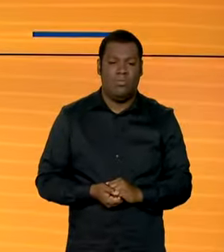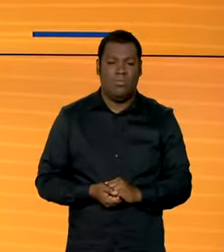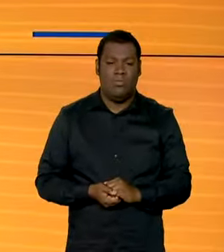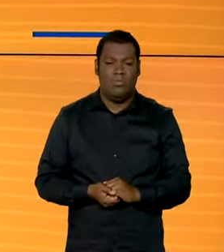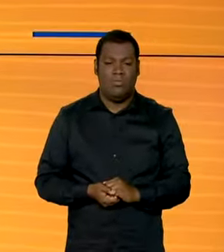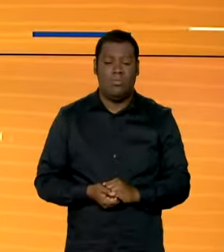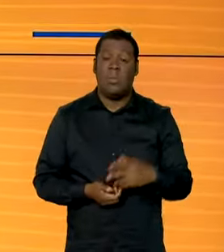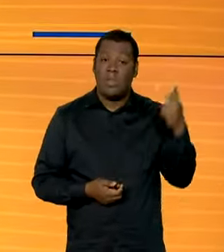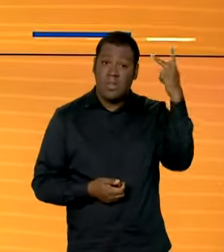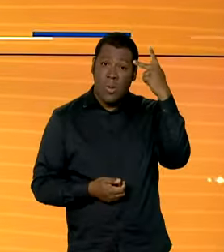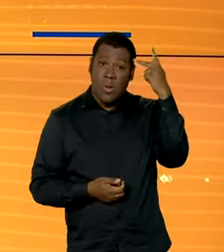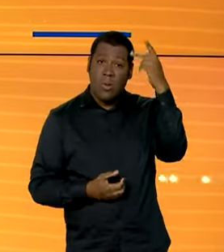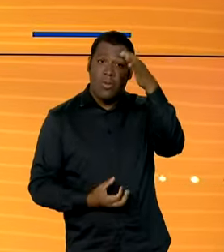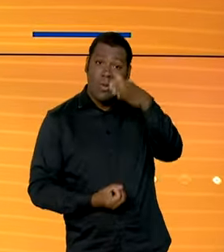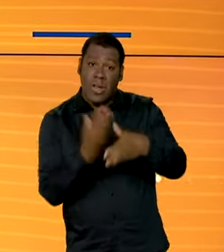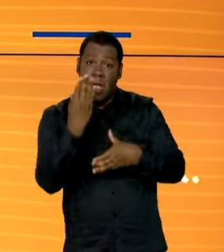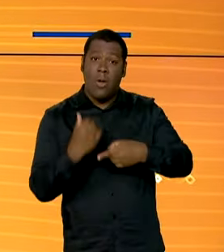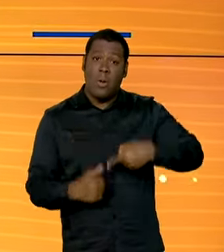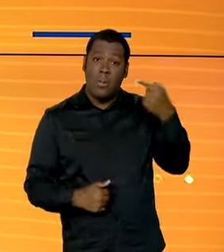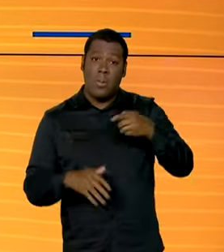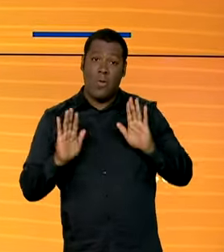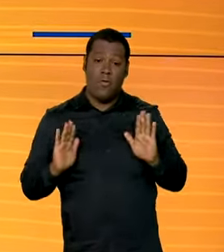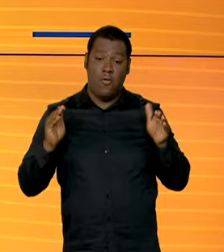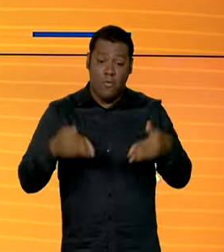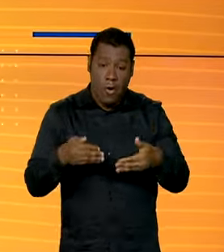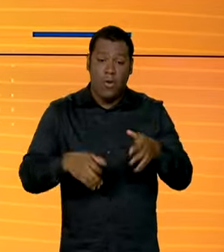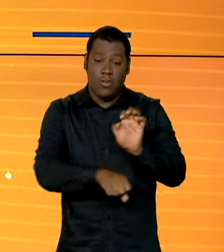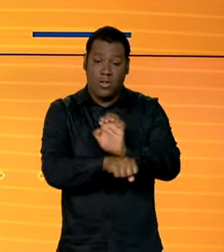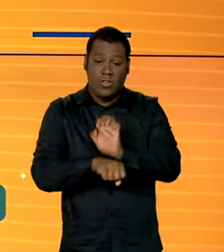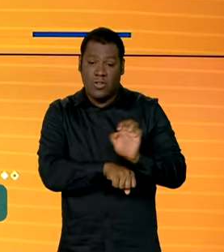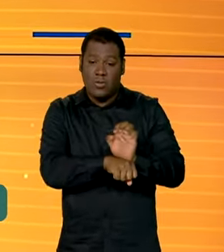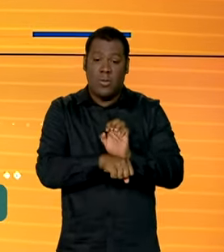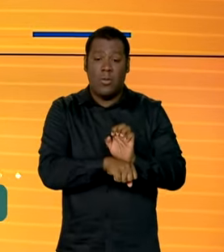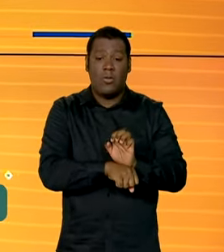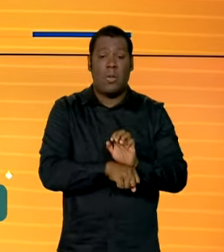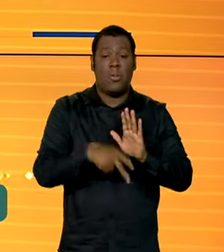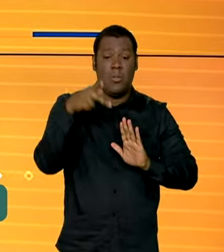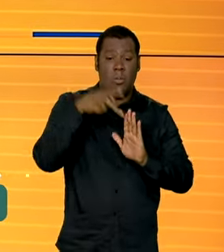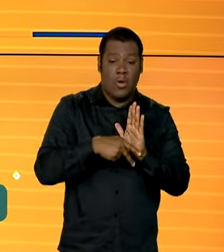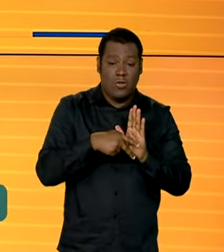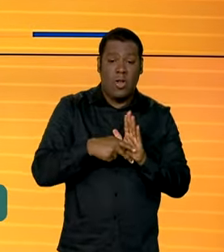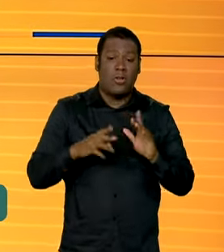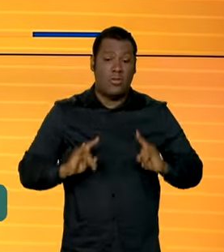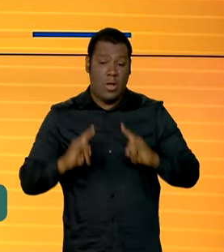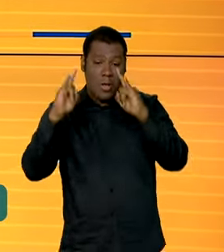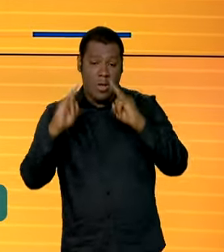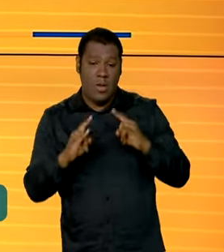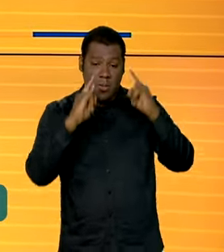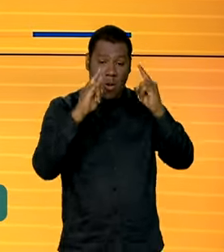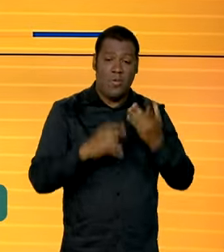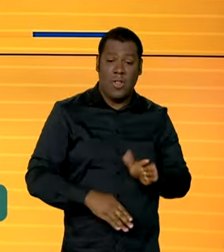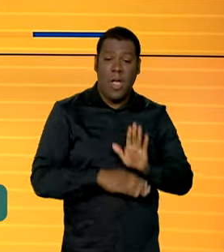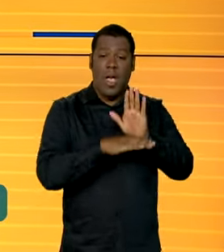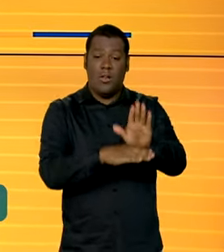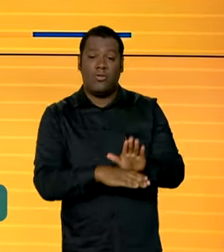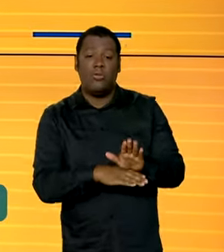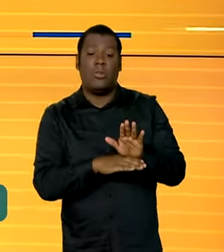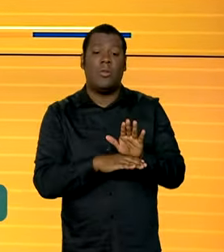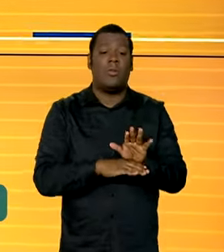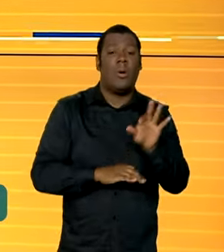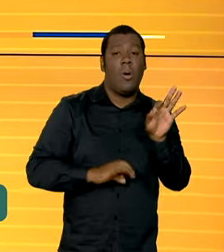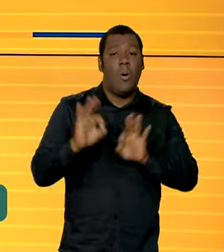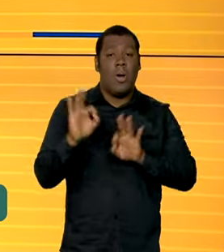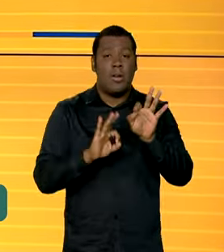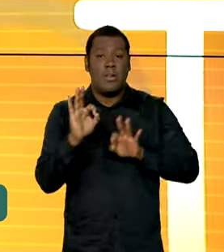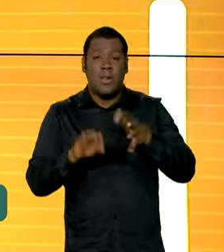E foi instalado em São Paulo o primeiro fórum estadual do programa Imóvel da Gente, que vai ajudar a mapear o